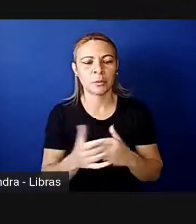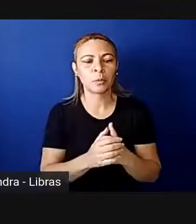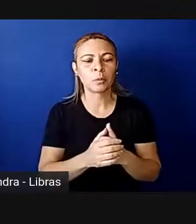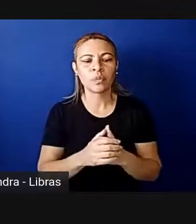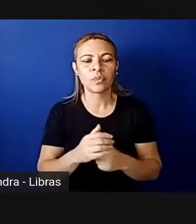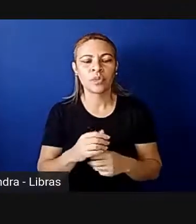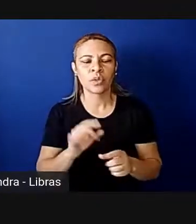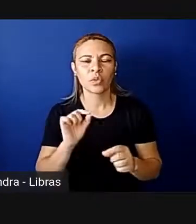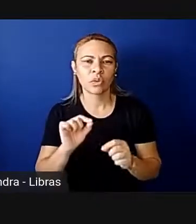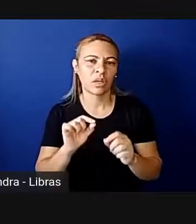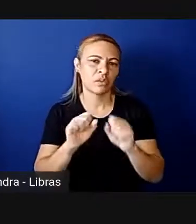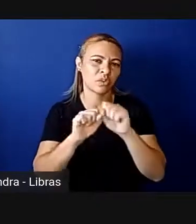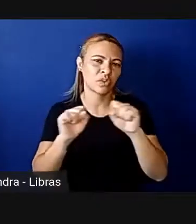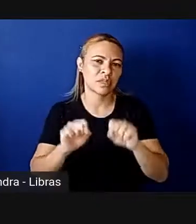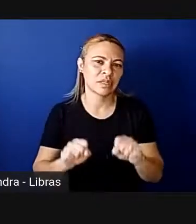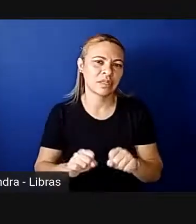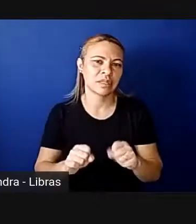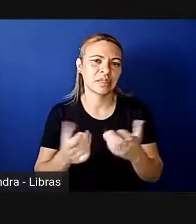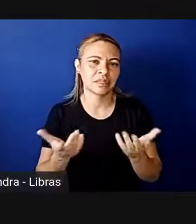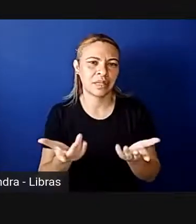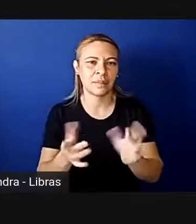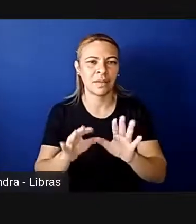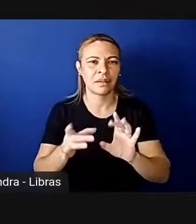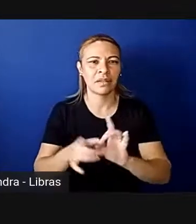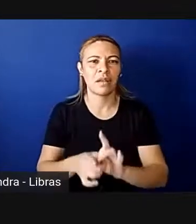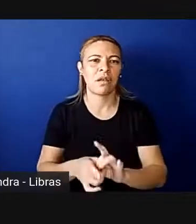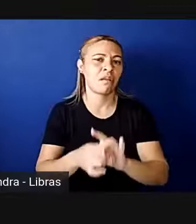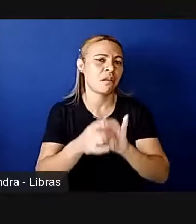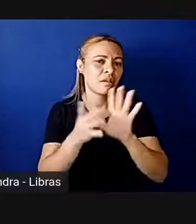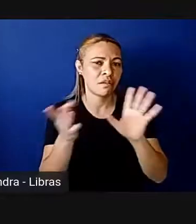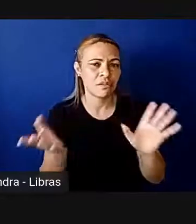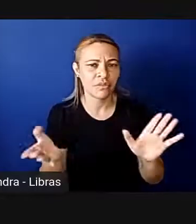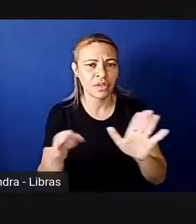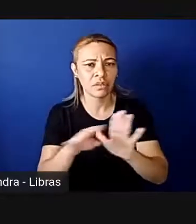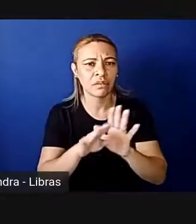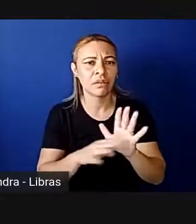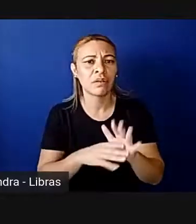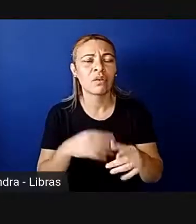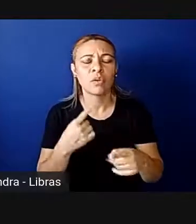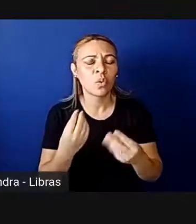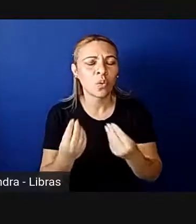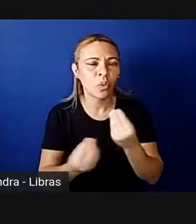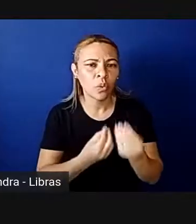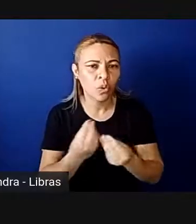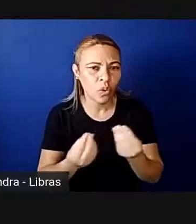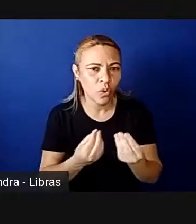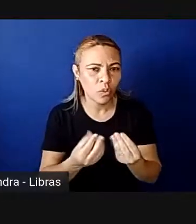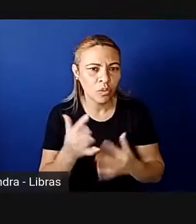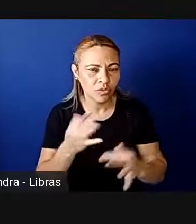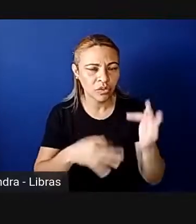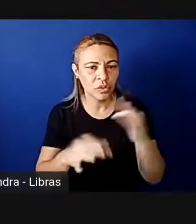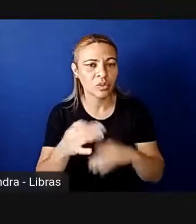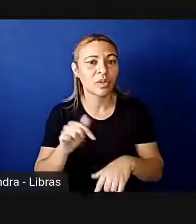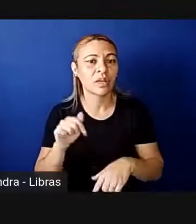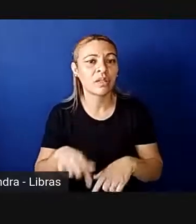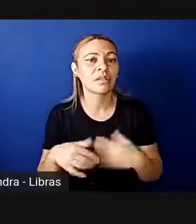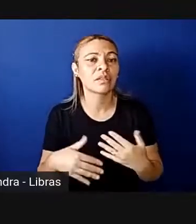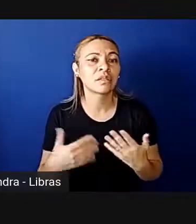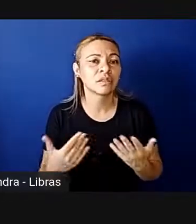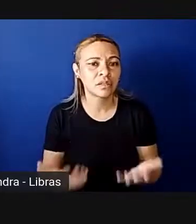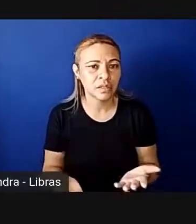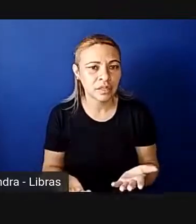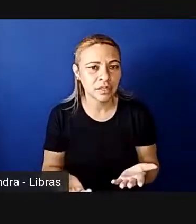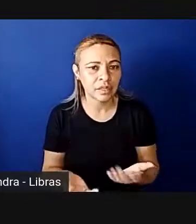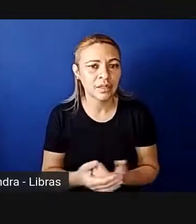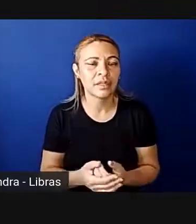que num sistema de lista aberta, que nem o nosso, como é que funcionam nas eleições, no nosso caso, né, o partido registra